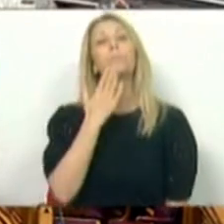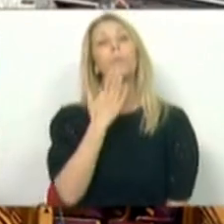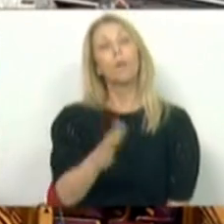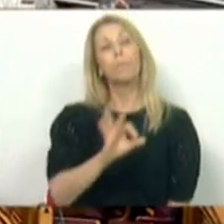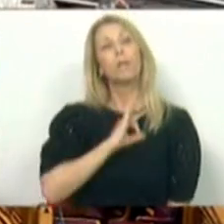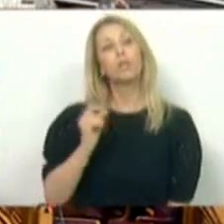Primeiro-Ministro.